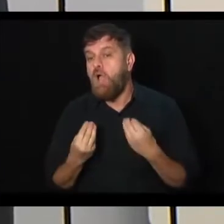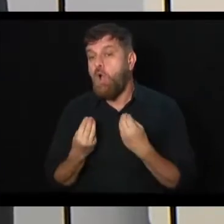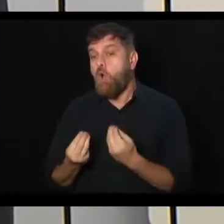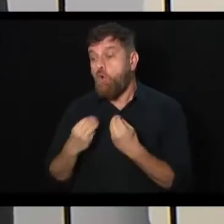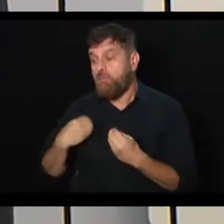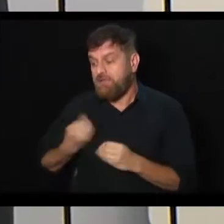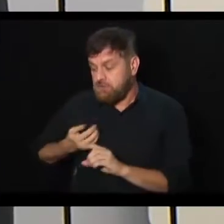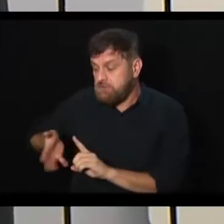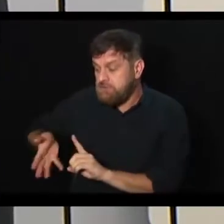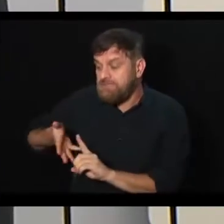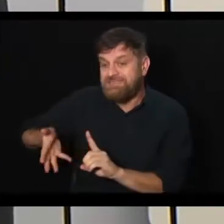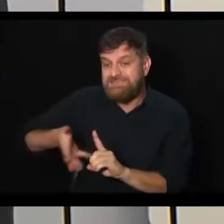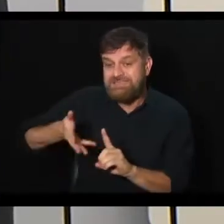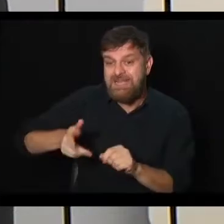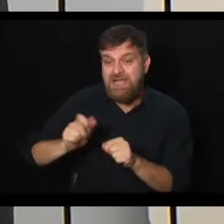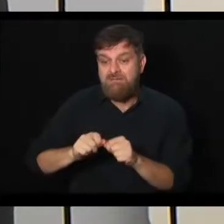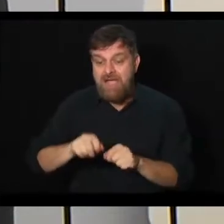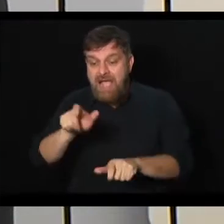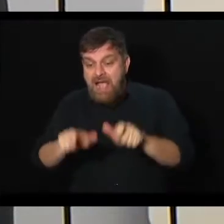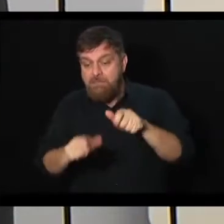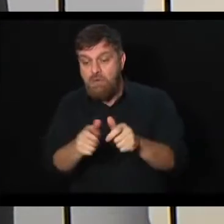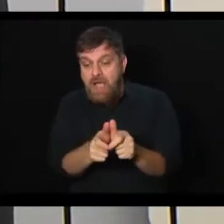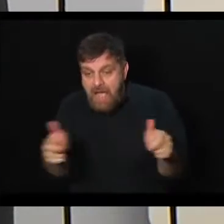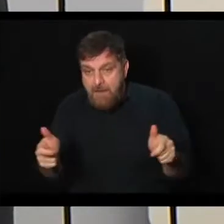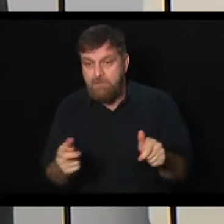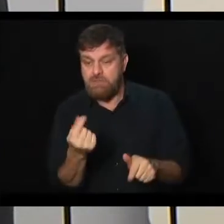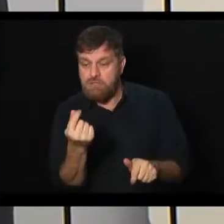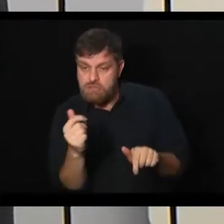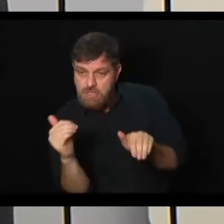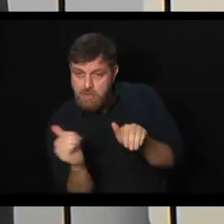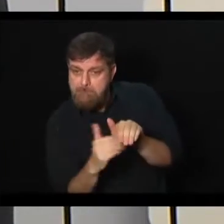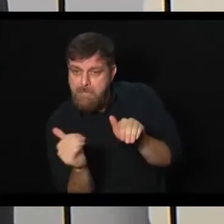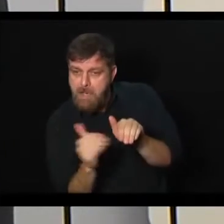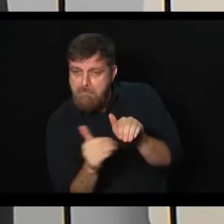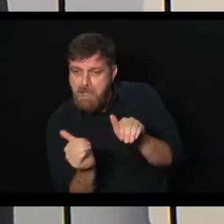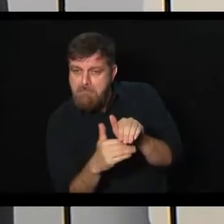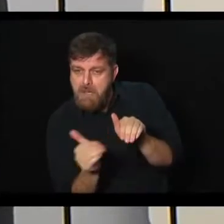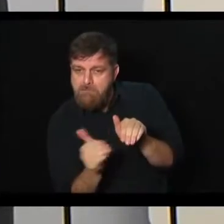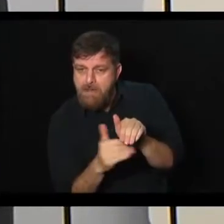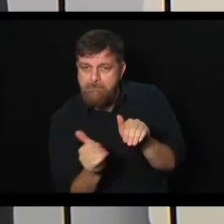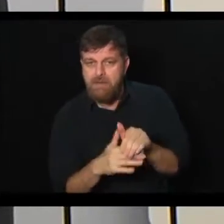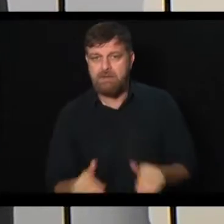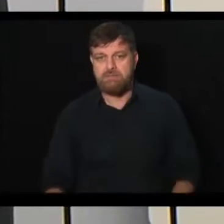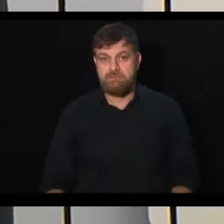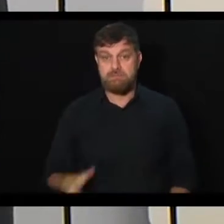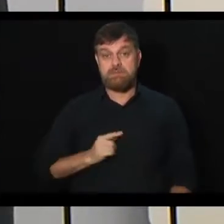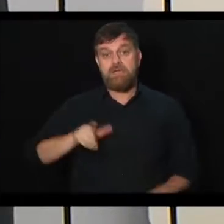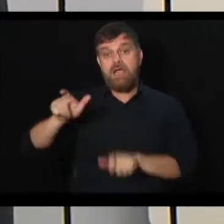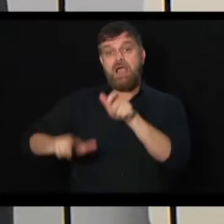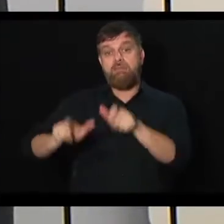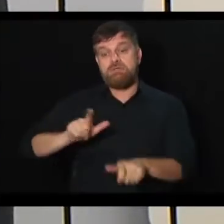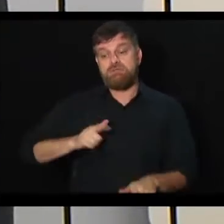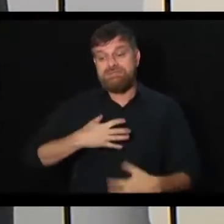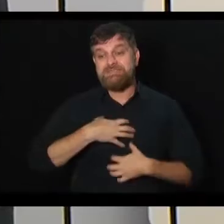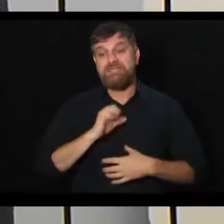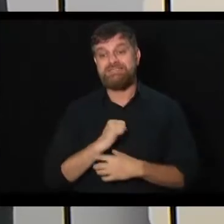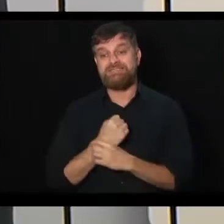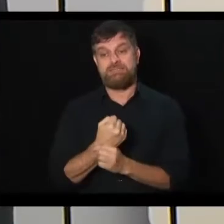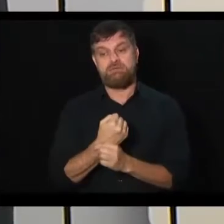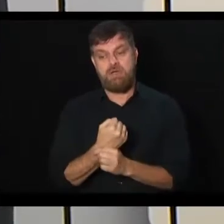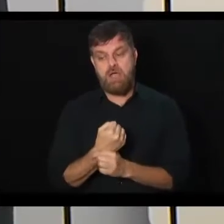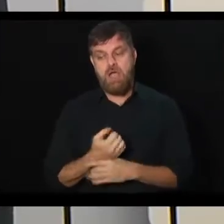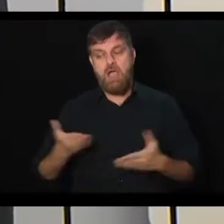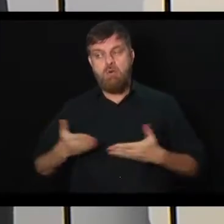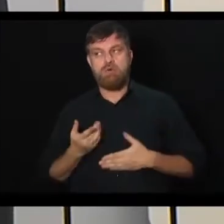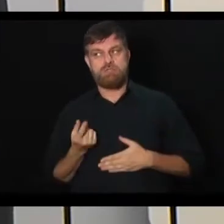incentiva, amplia a contribuição para a previdência? E, para isso, as pessoas têm que ter a segurança que o que elas